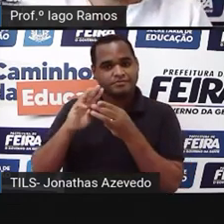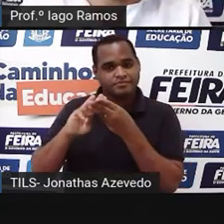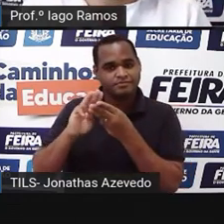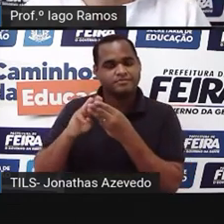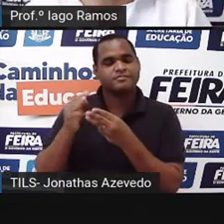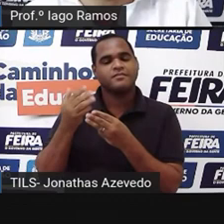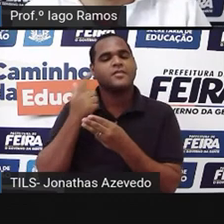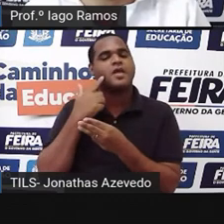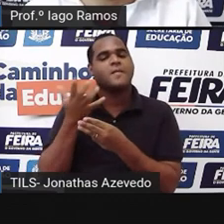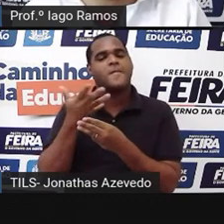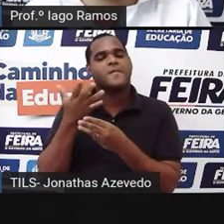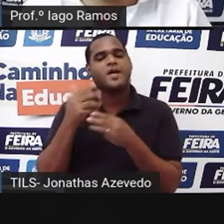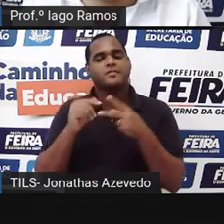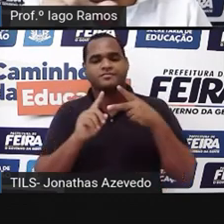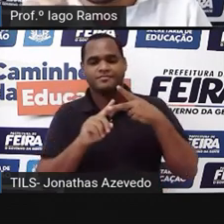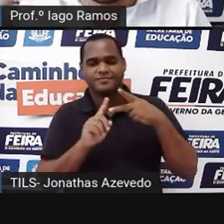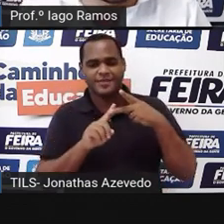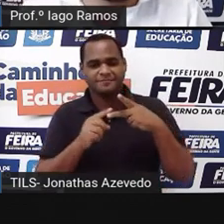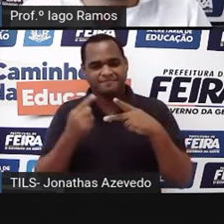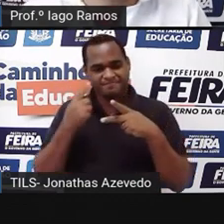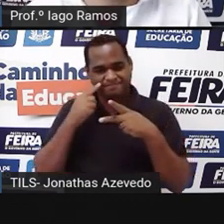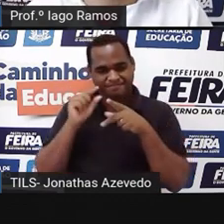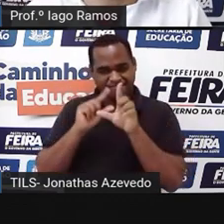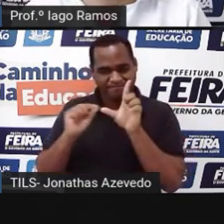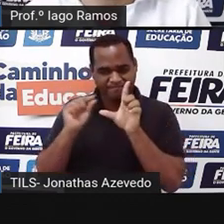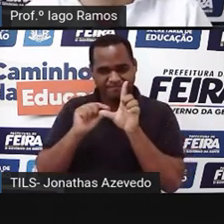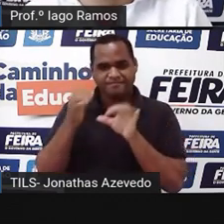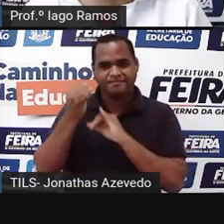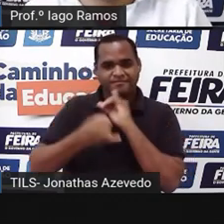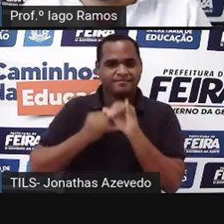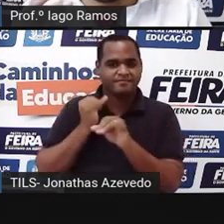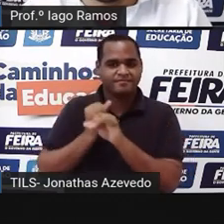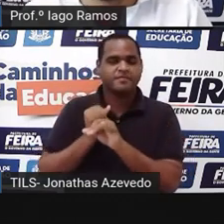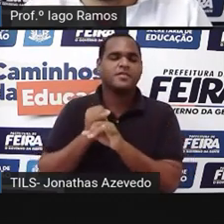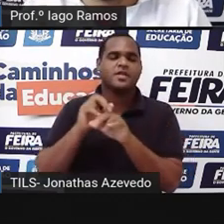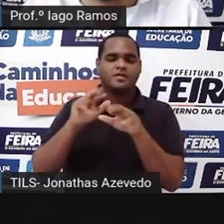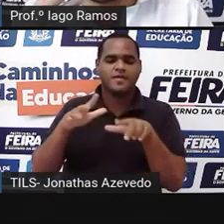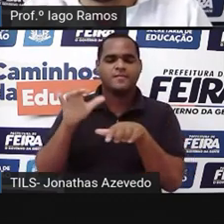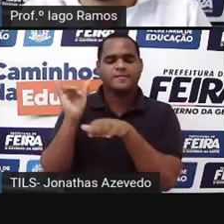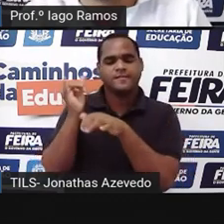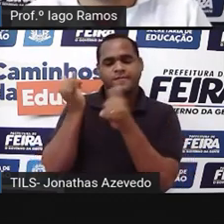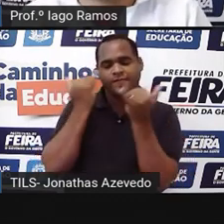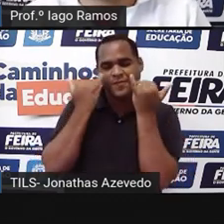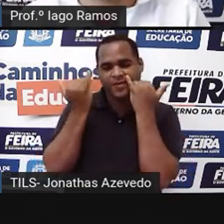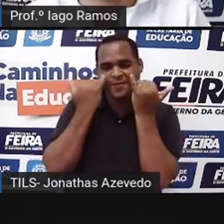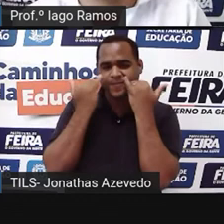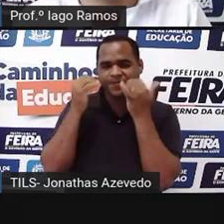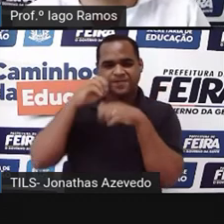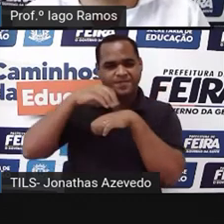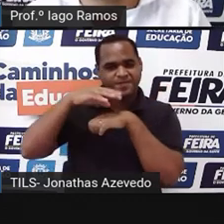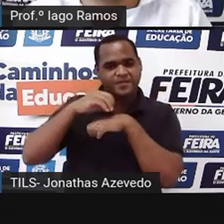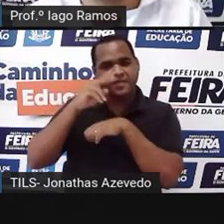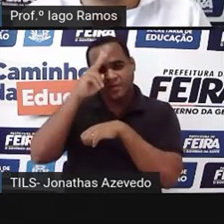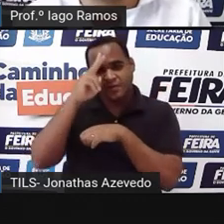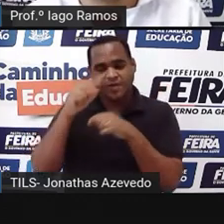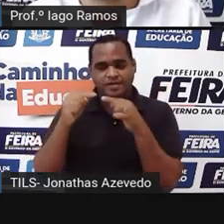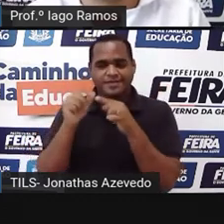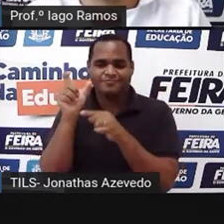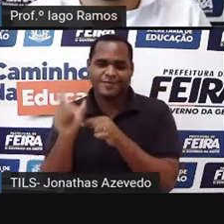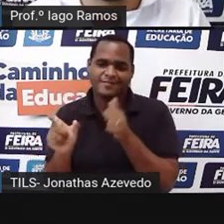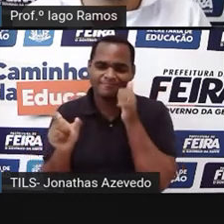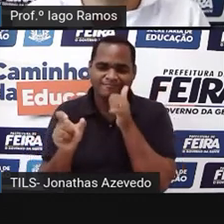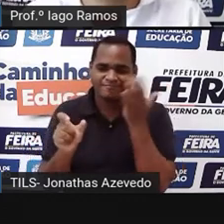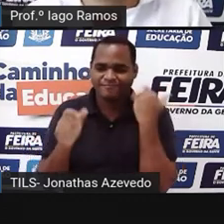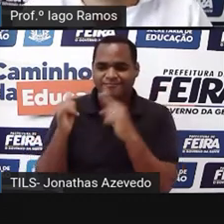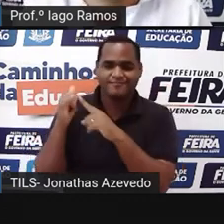a fonte do meio que tem ali um link né? da internet são informações que a gente trouxe sobre a história ali de Katerine Johnson